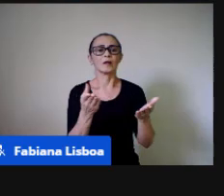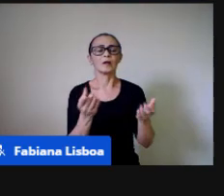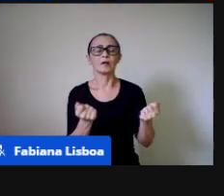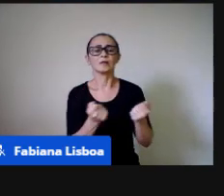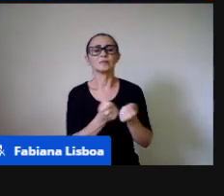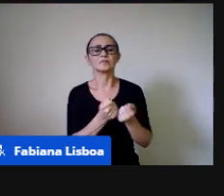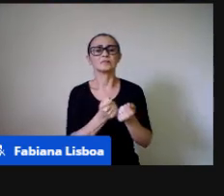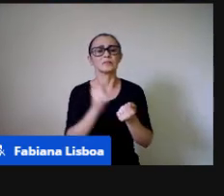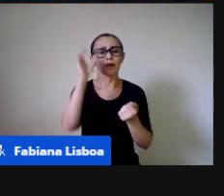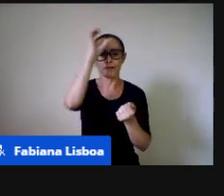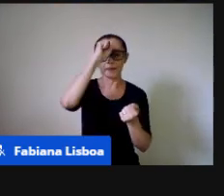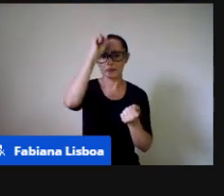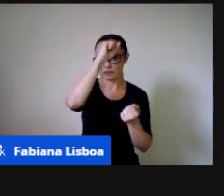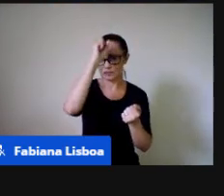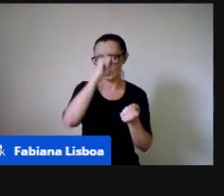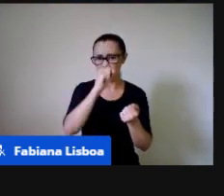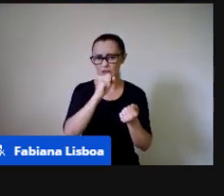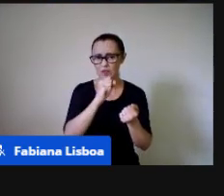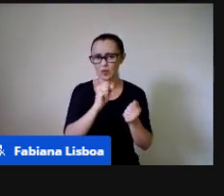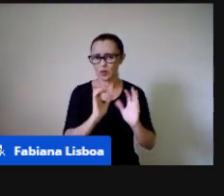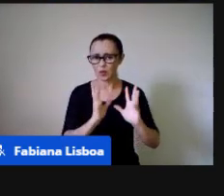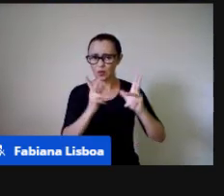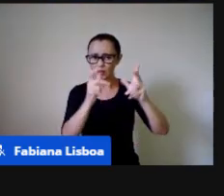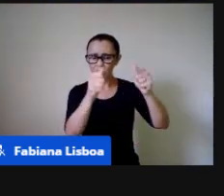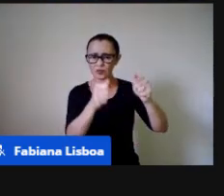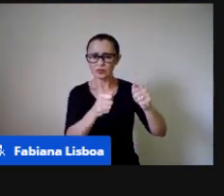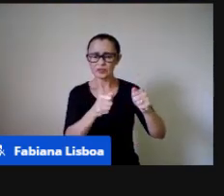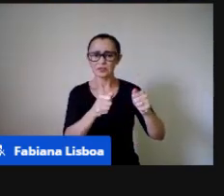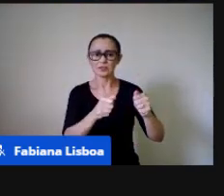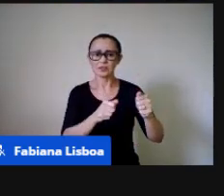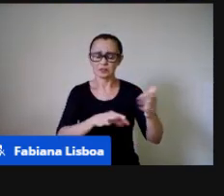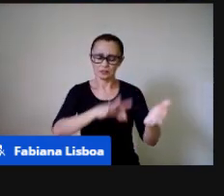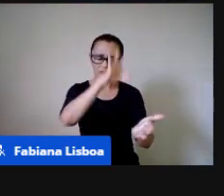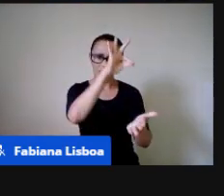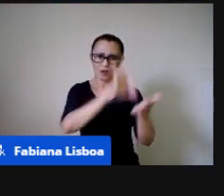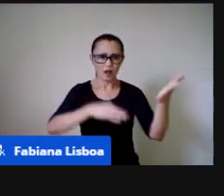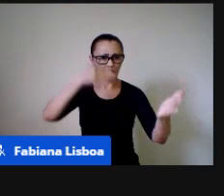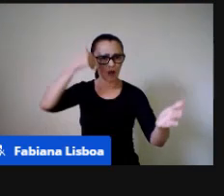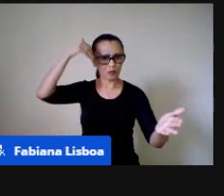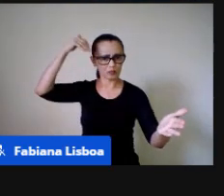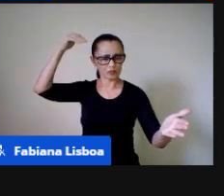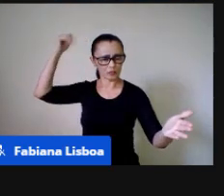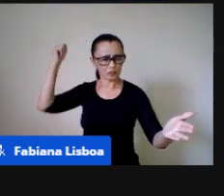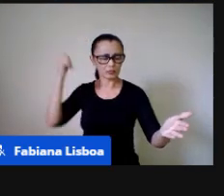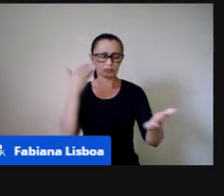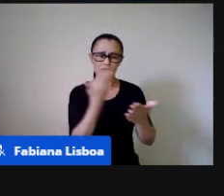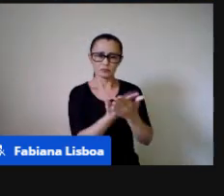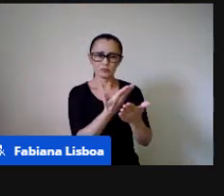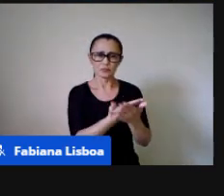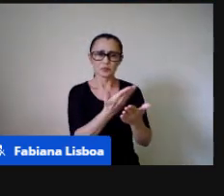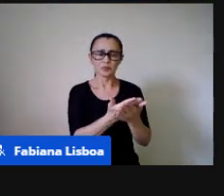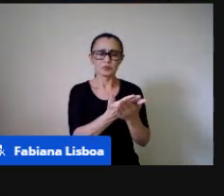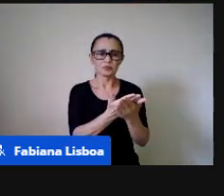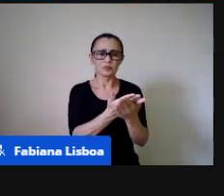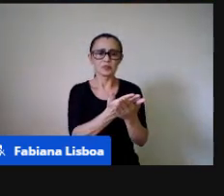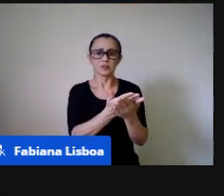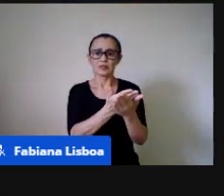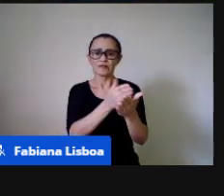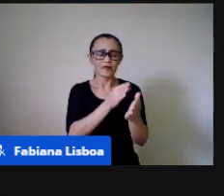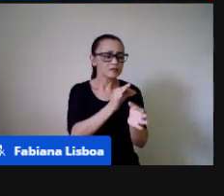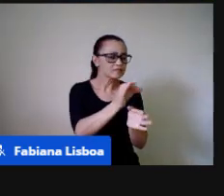que todos esses autores que a gente estuda, eles nos remetem, né, e nos direcionam para esses